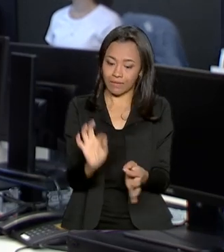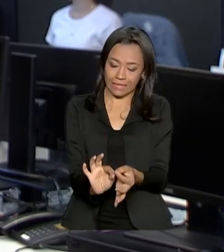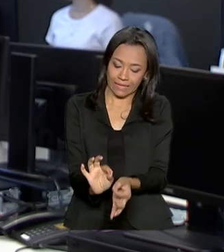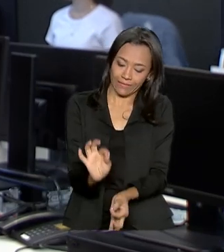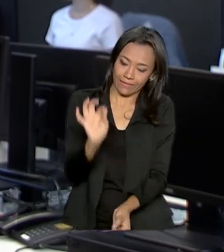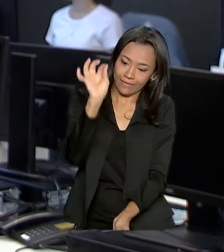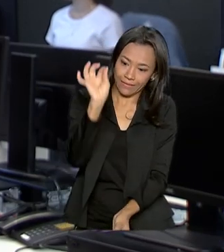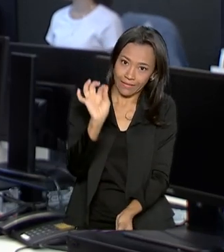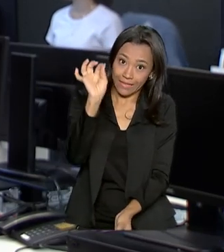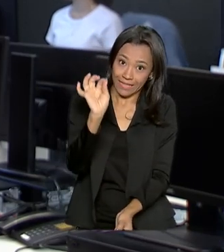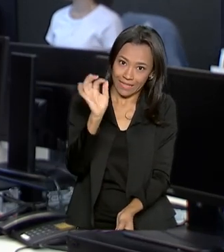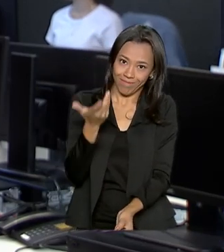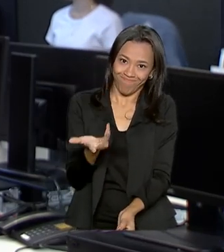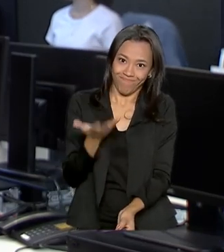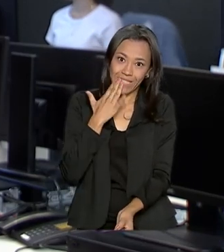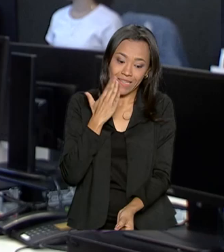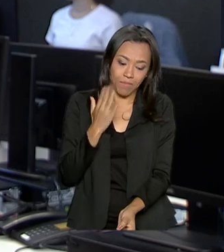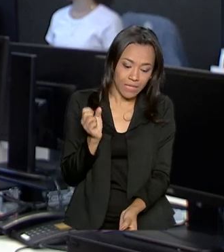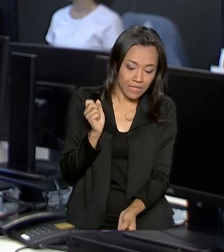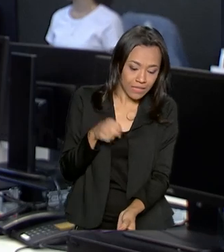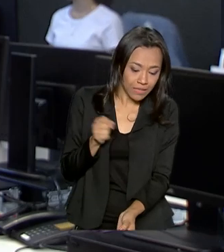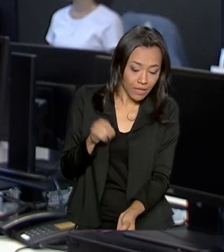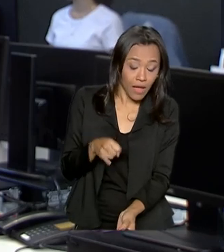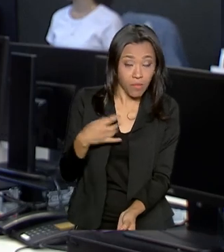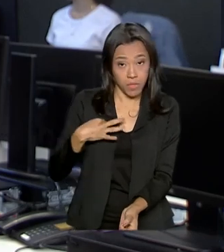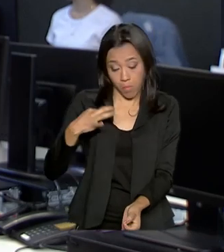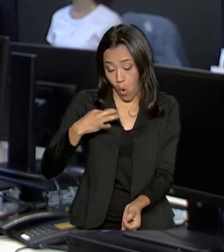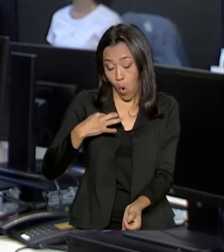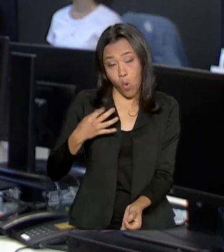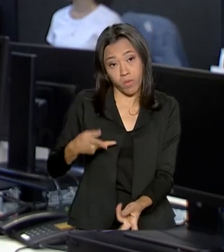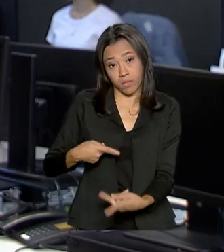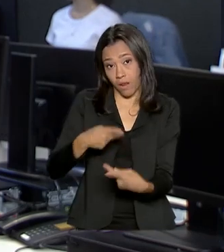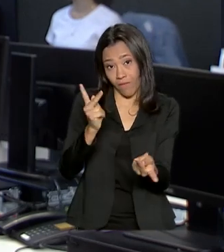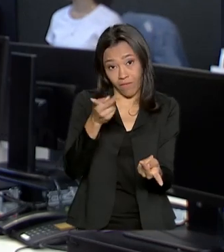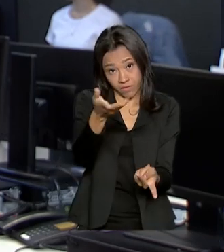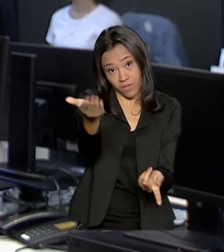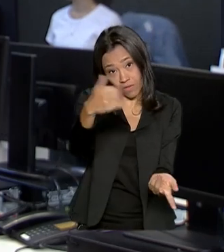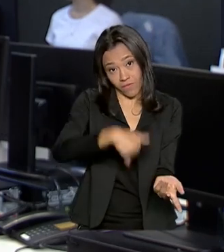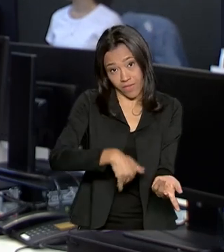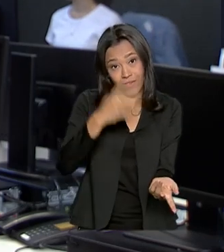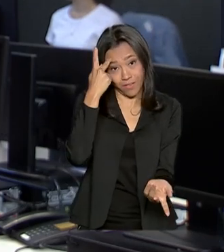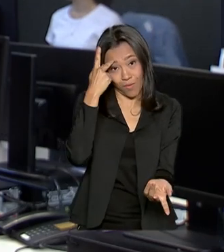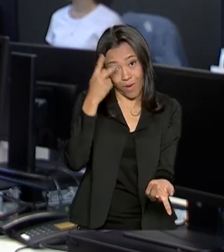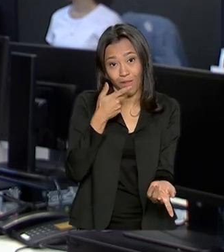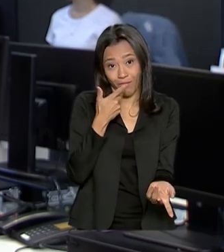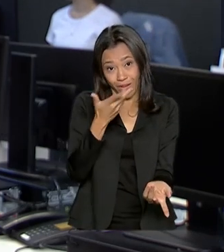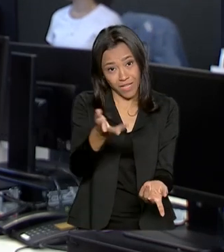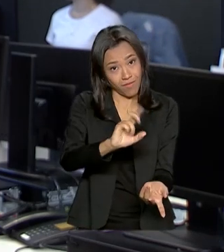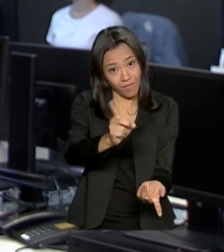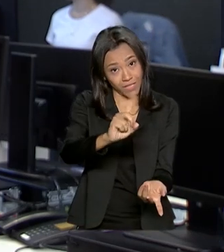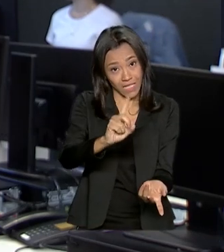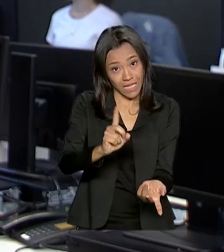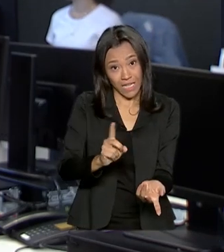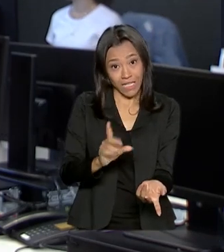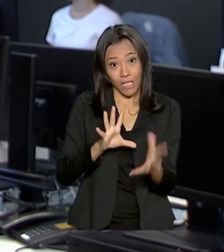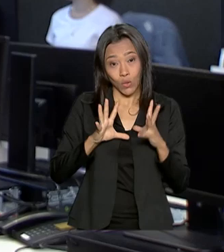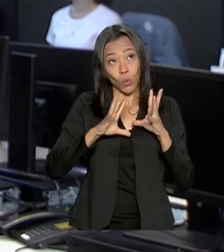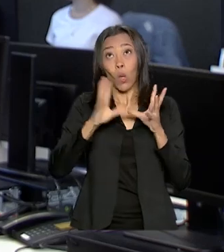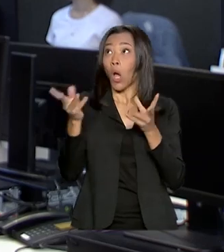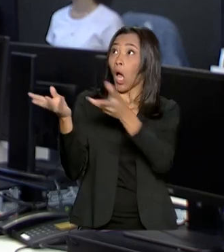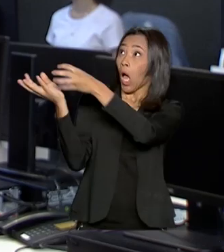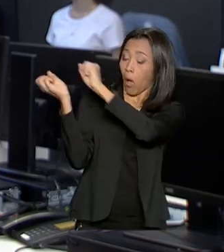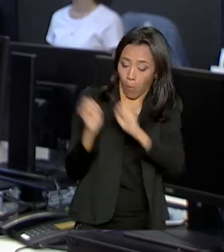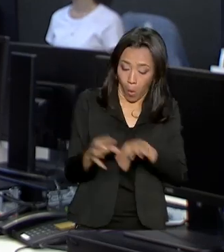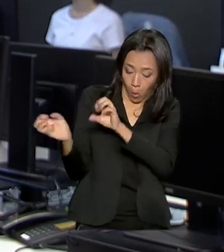mão e economia na quantidade de roupas. Quando você vier visitar a gente aqui em São Paulo, viu, Carla? Não adianta baixar todo o armário para